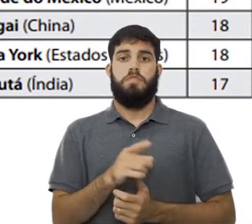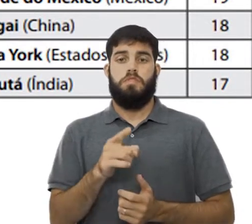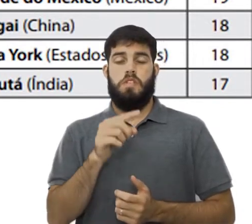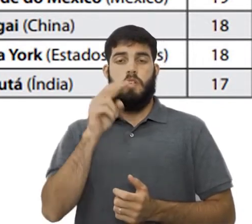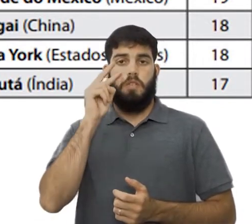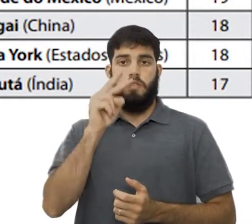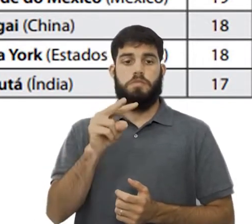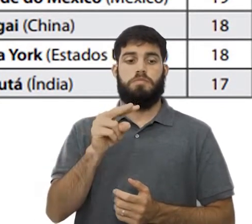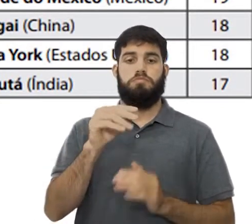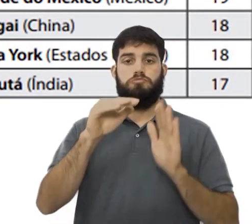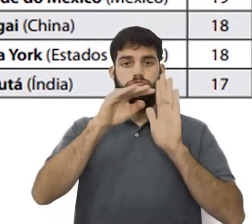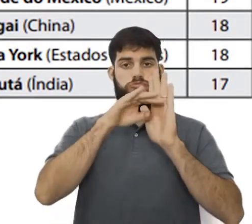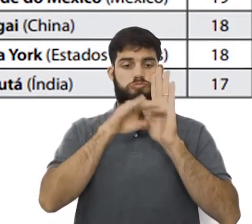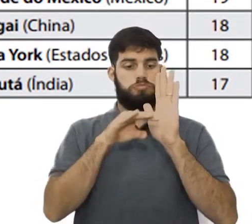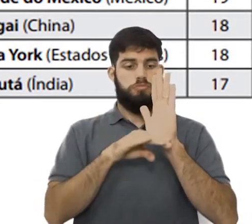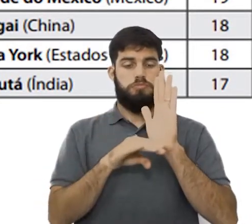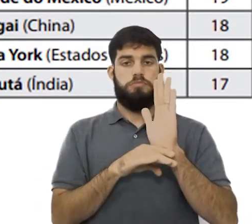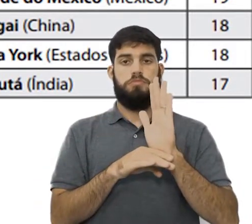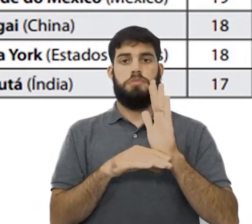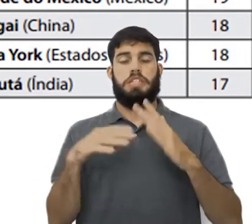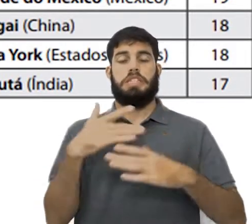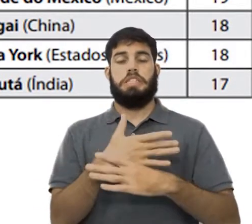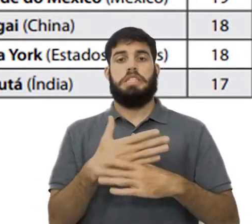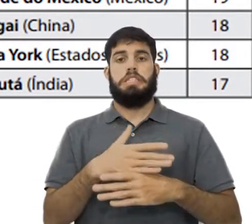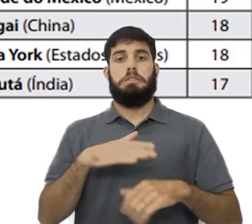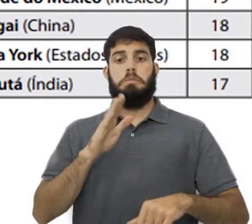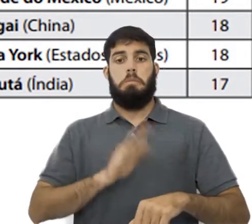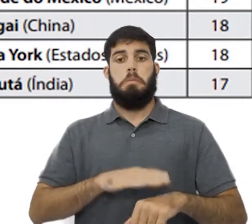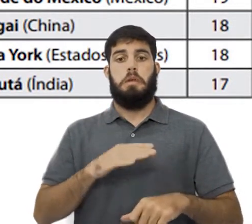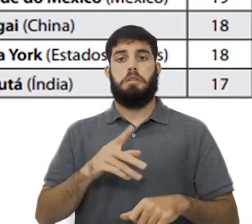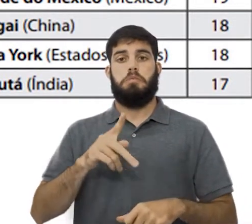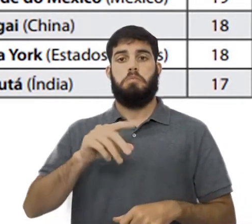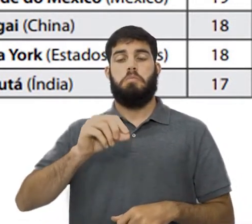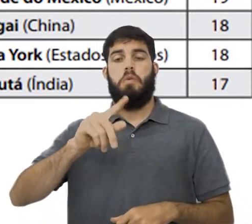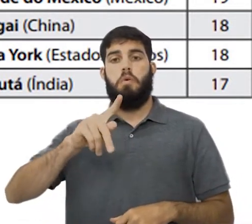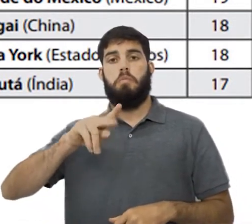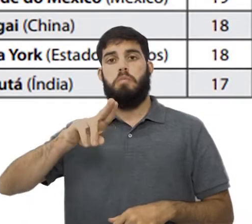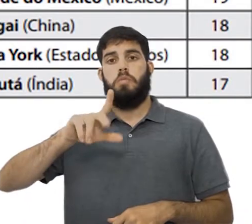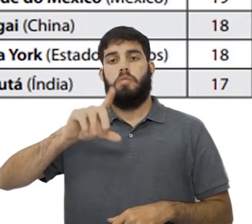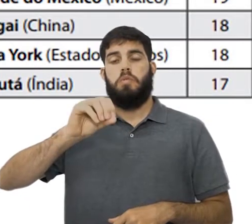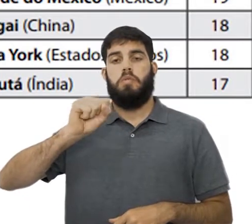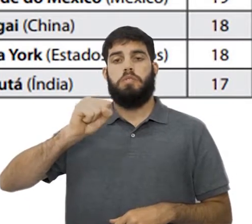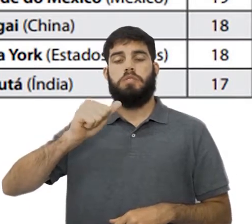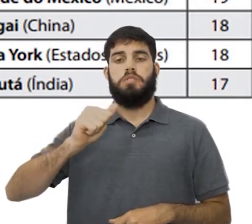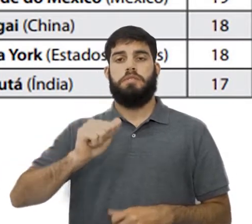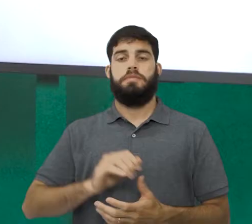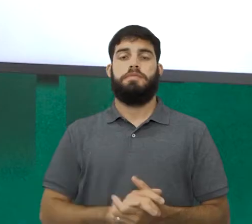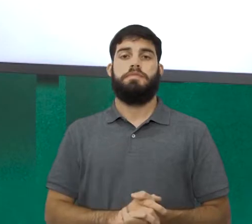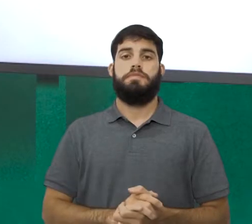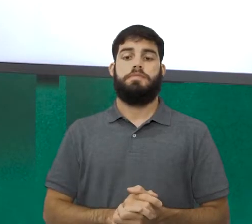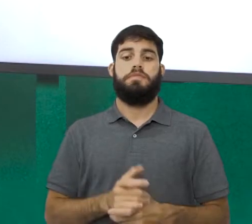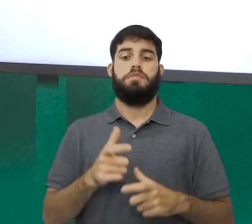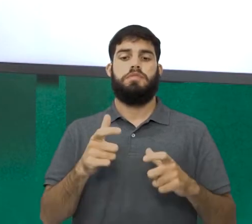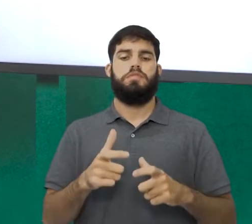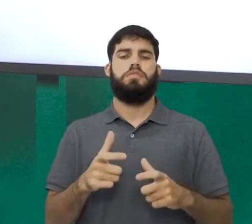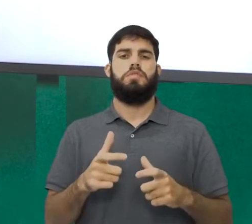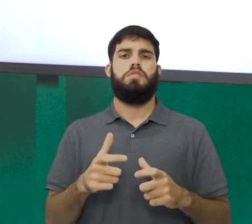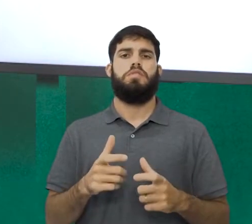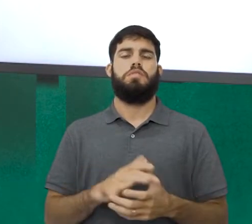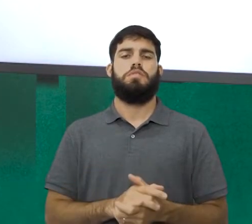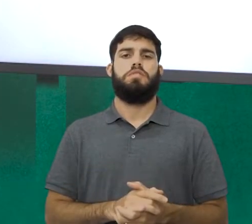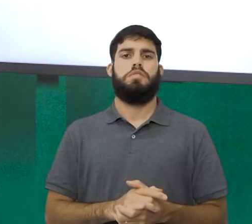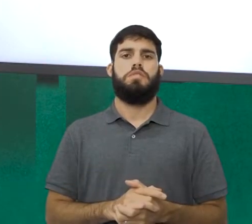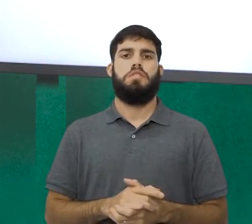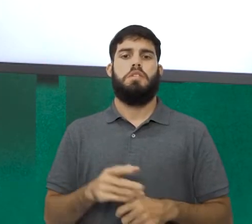a lista que apresenta as cidades mais populosas, a maioria dessas cidades estão localizadas em